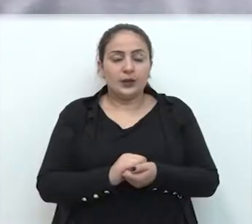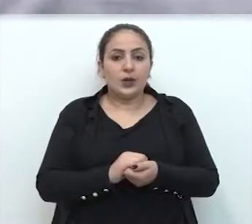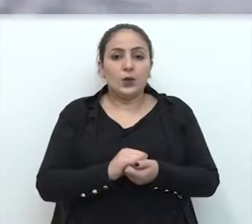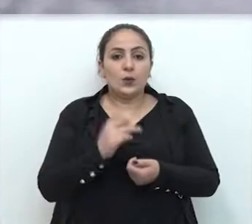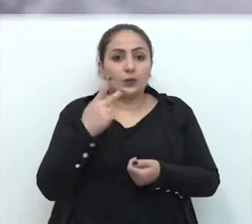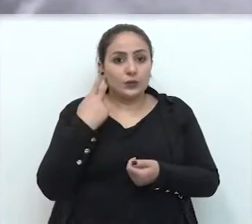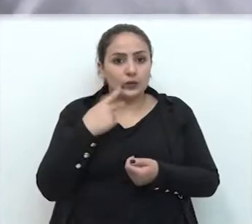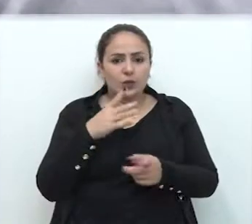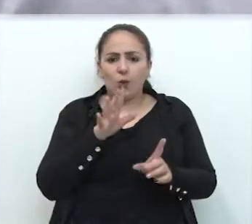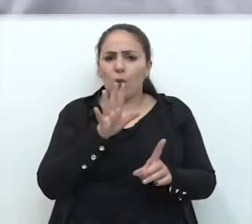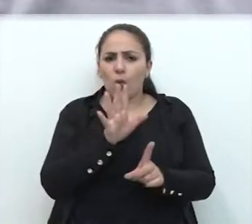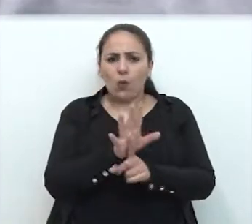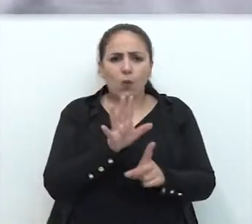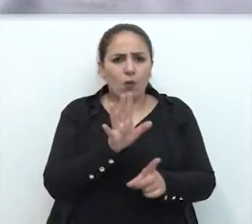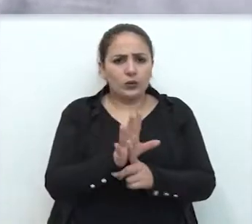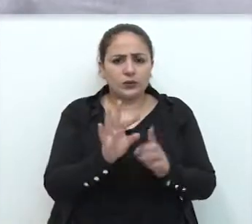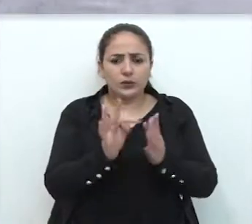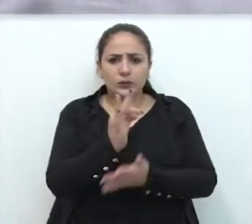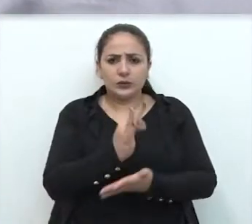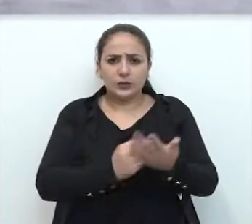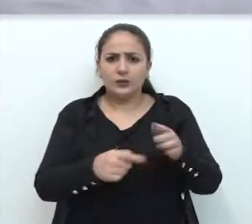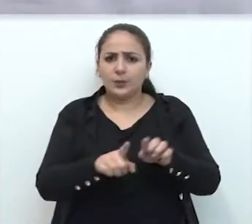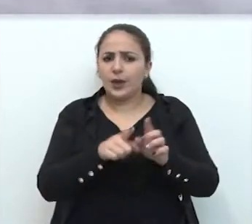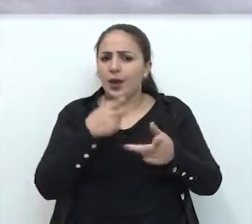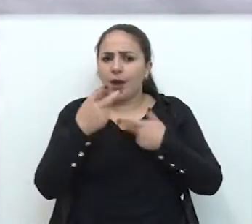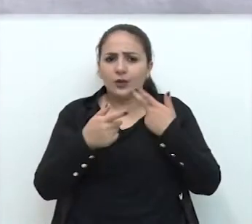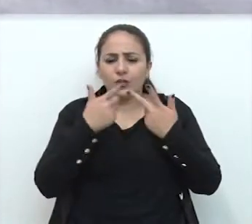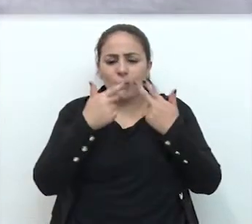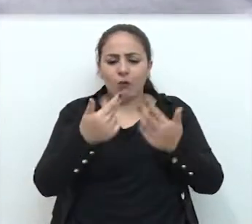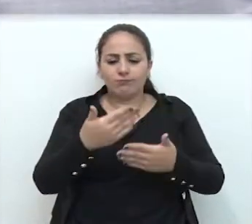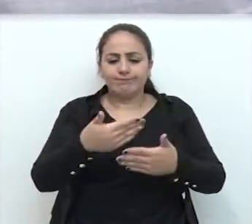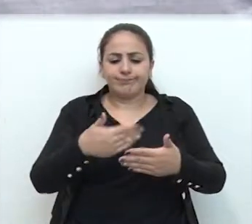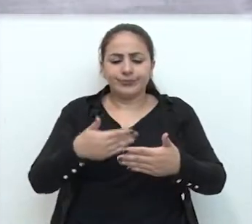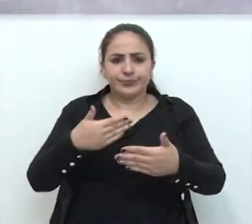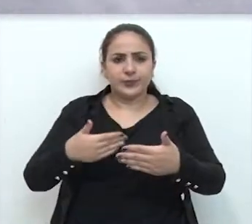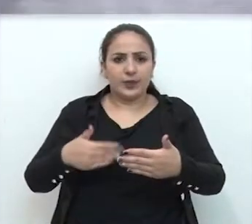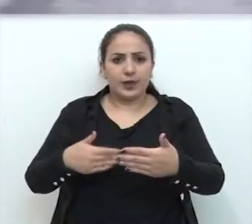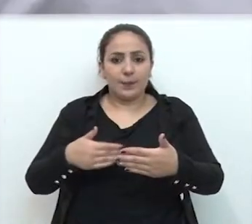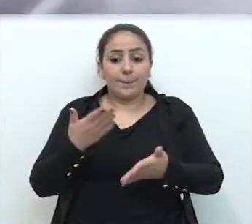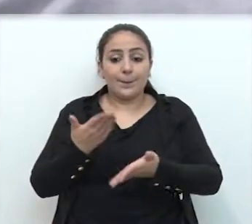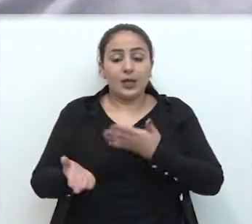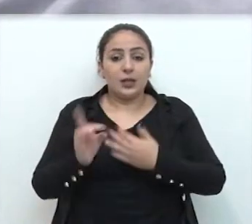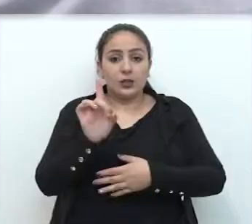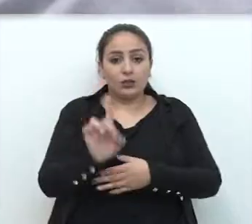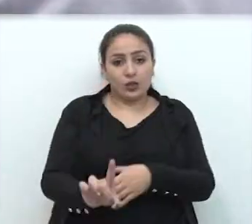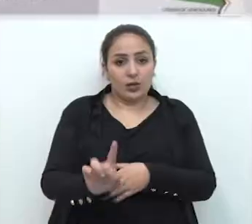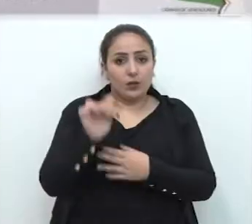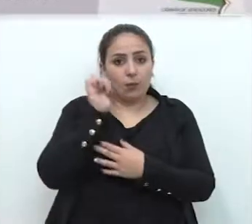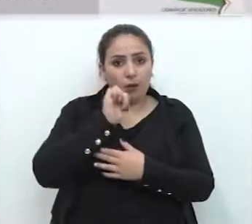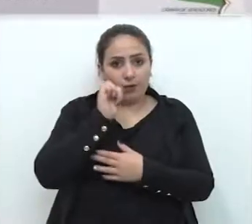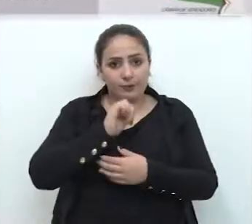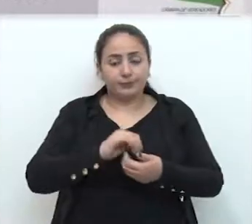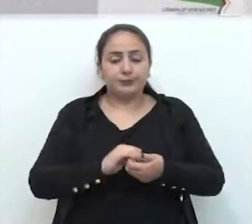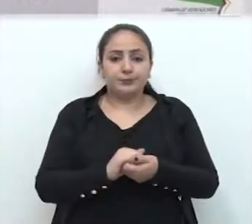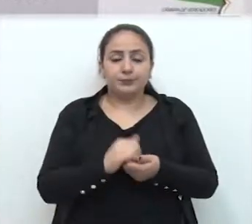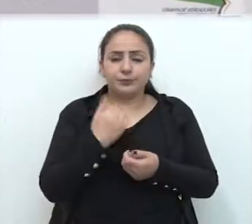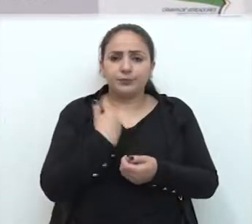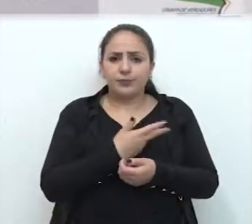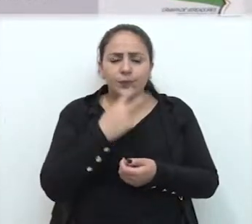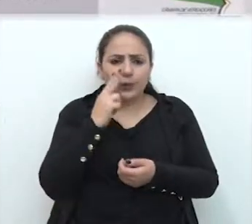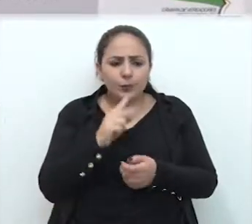O comunista repudiou o texto e o considerou um retrocesso aos direitos das mulheres. O que nós vimos,